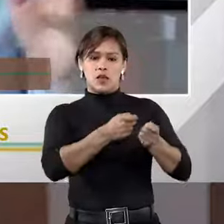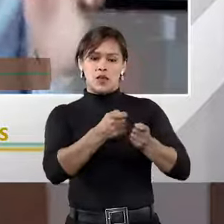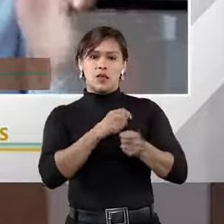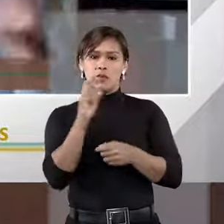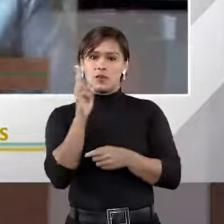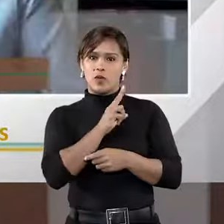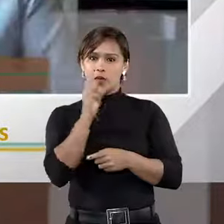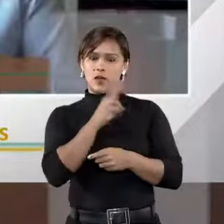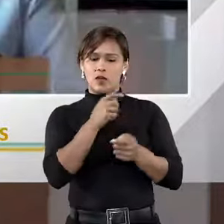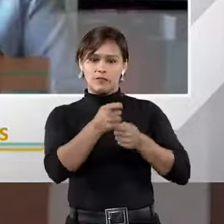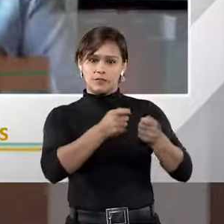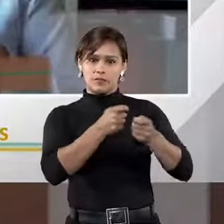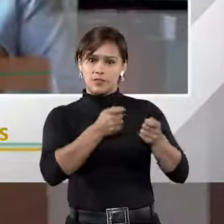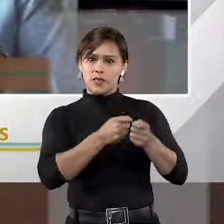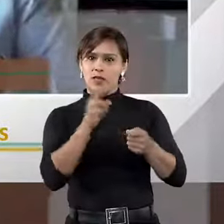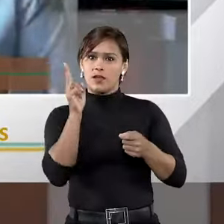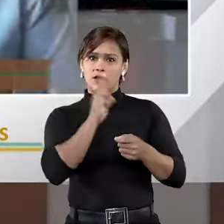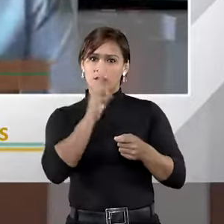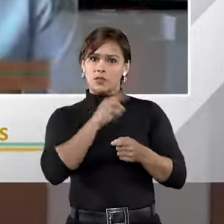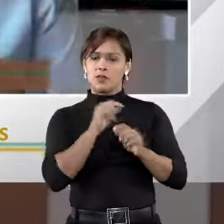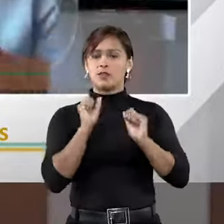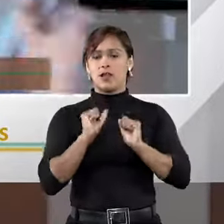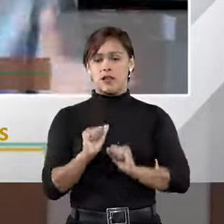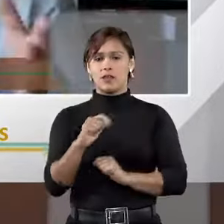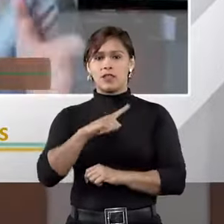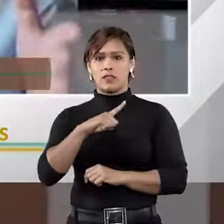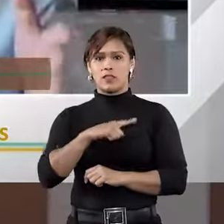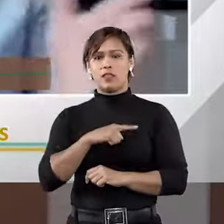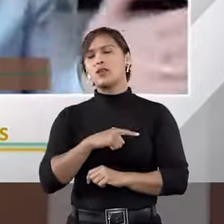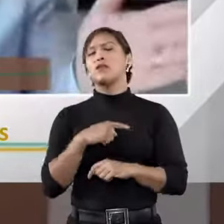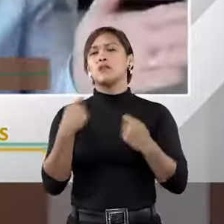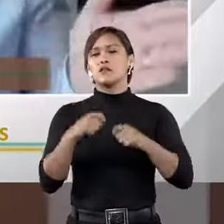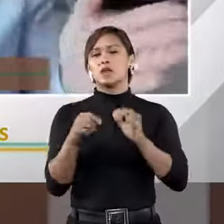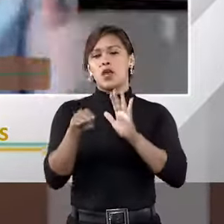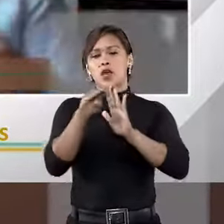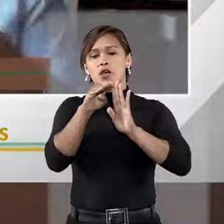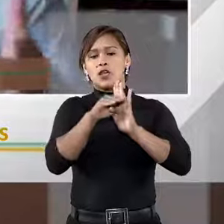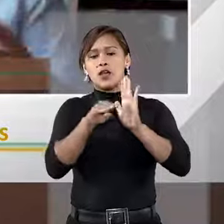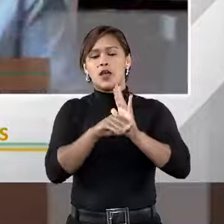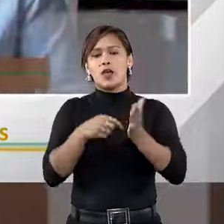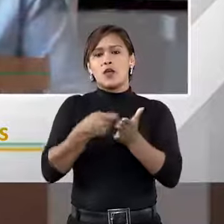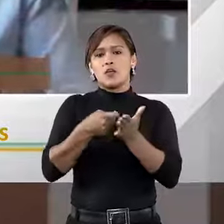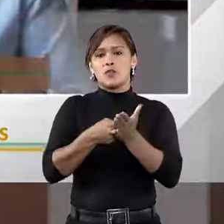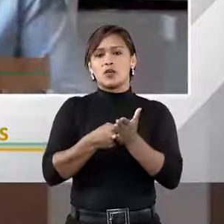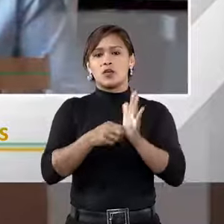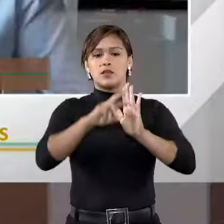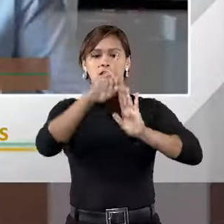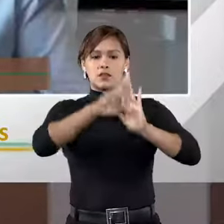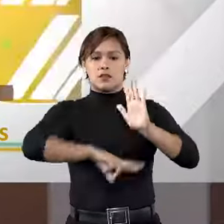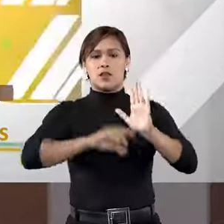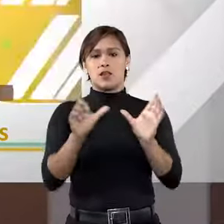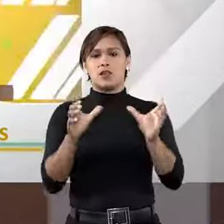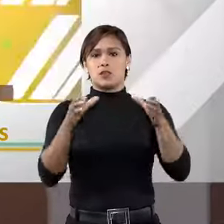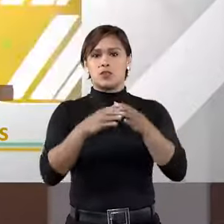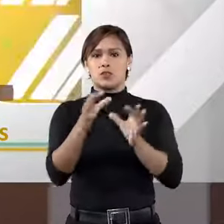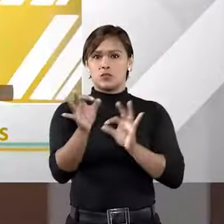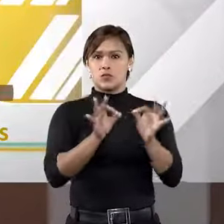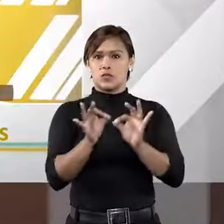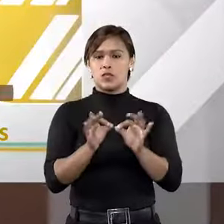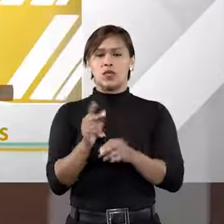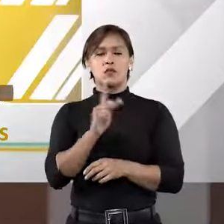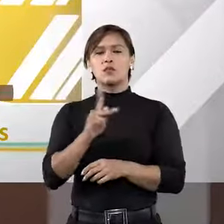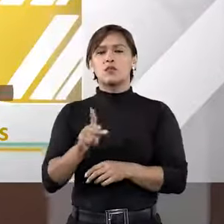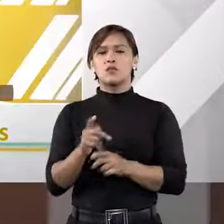emergência, existem árbitros emergenciais, isso vai depender muito da cláusula compromissória e do próprio regulamento da Câmara. Professor